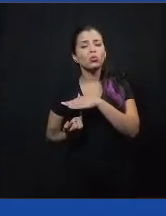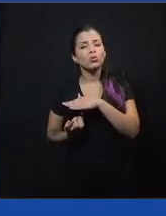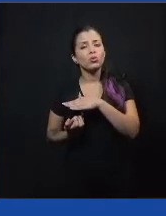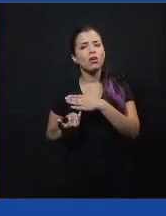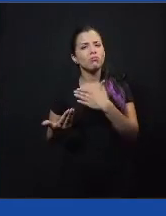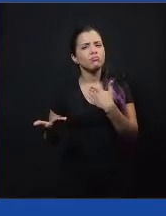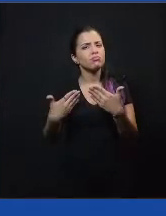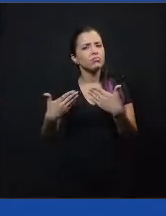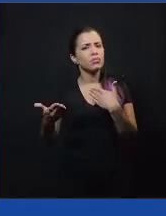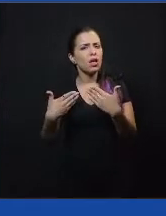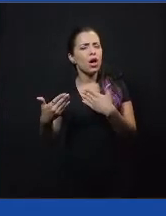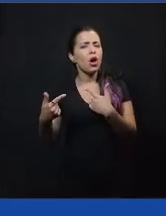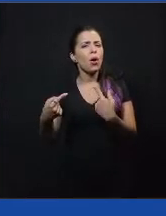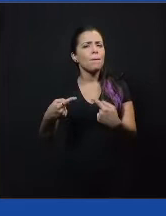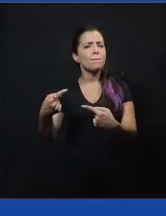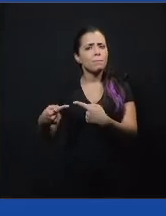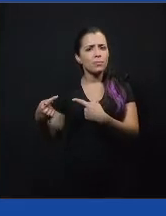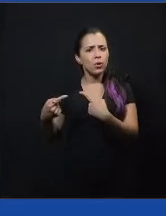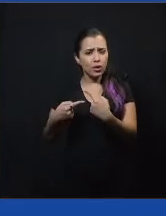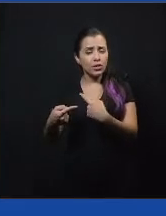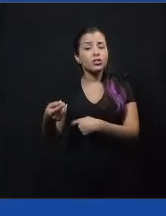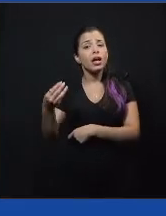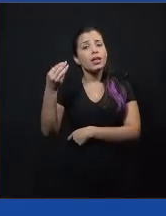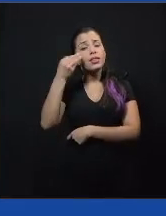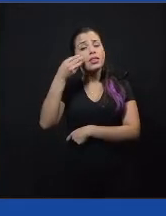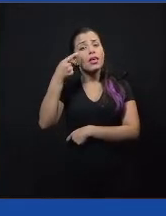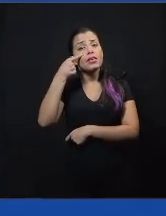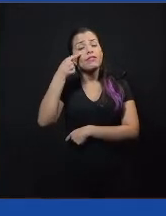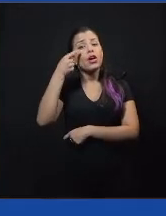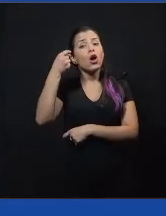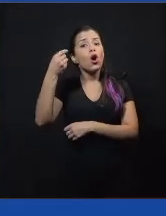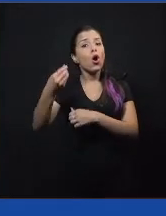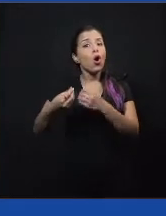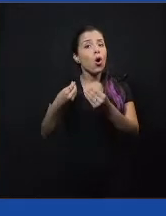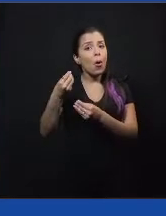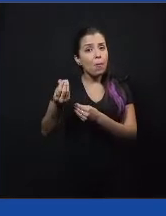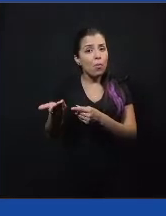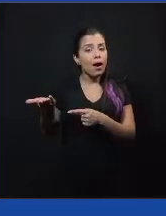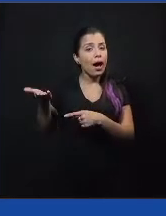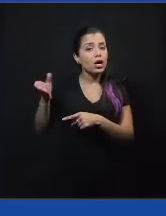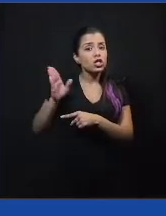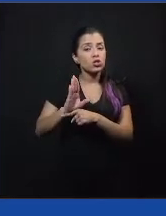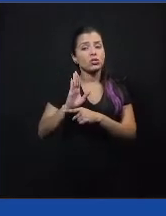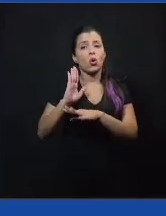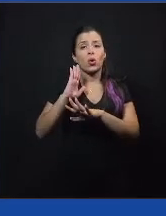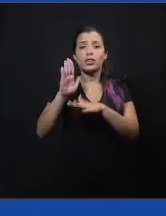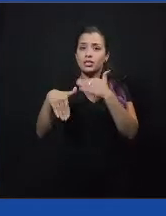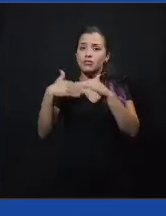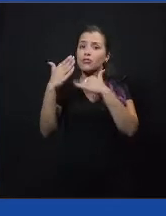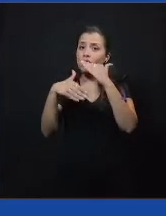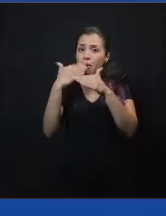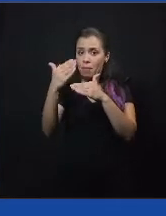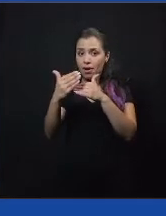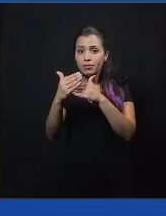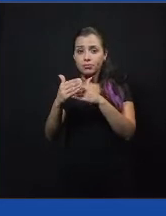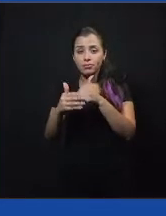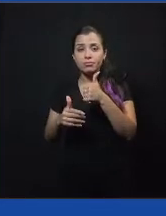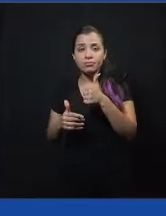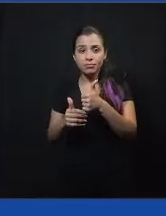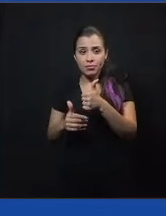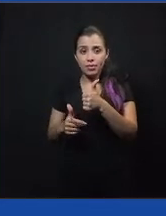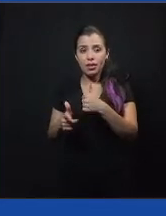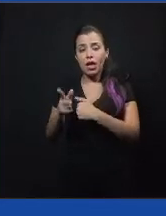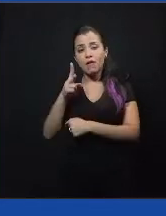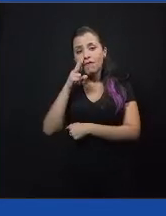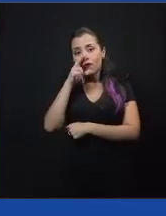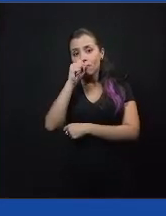à juventude, entendendo que essa atuação é um gatilho fundamental para o desenvolvimento de vários territórios. Então, fortalecer